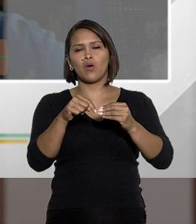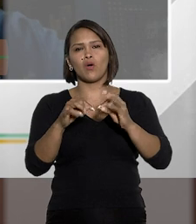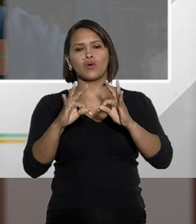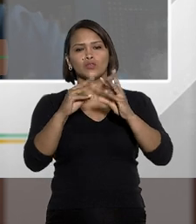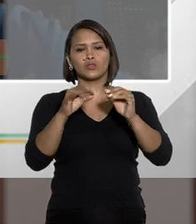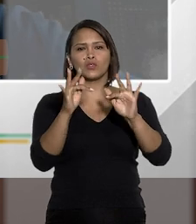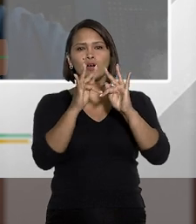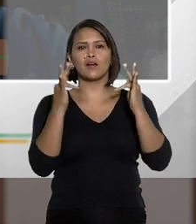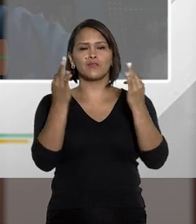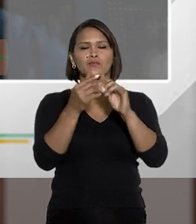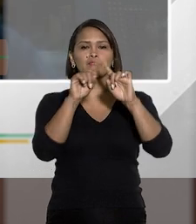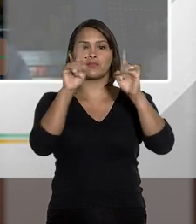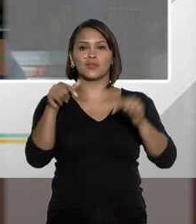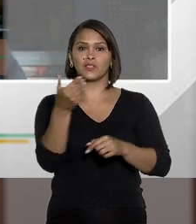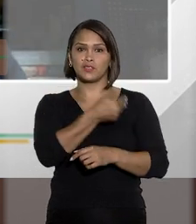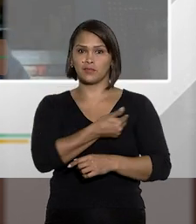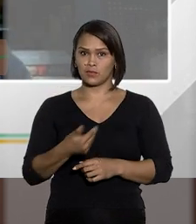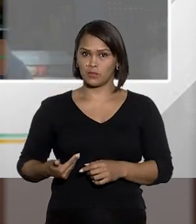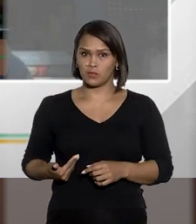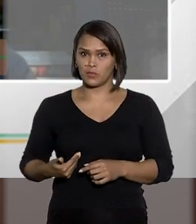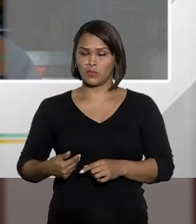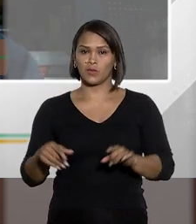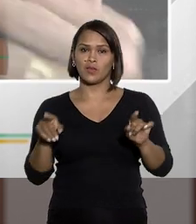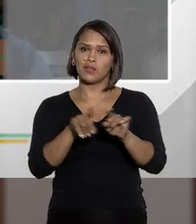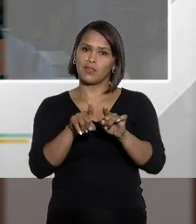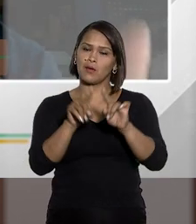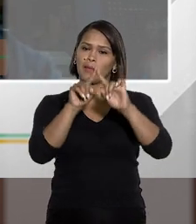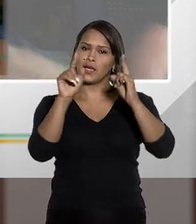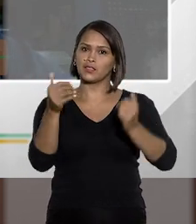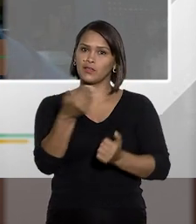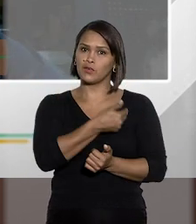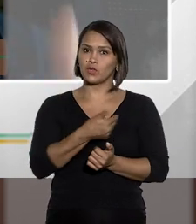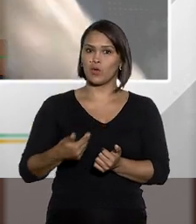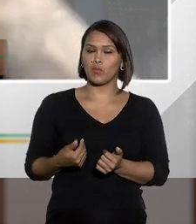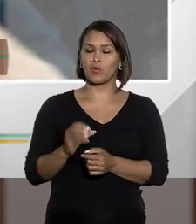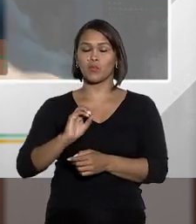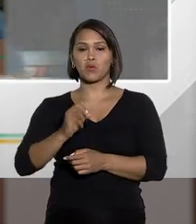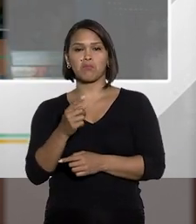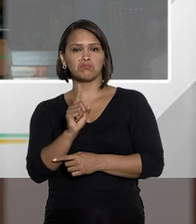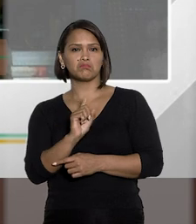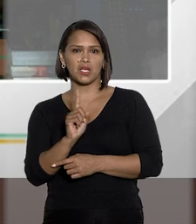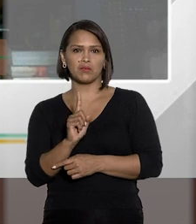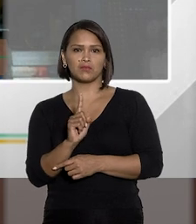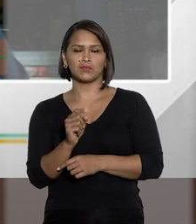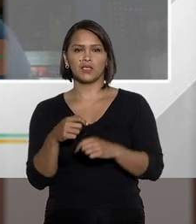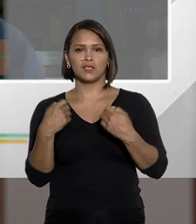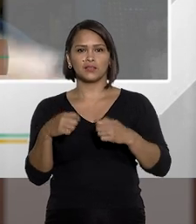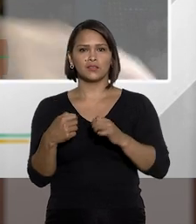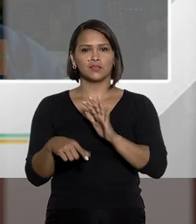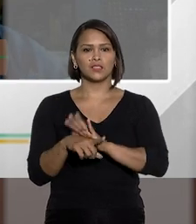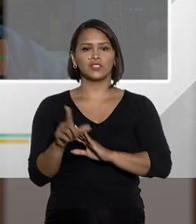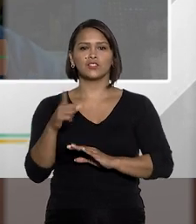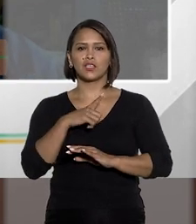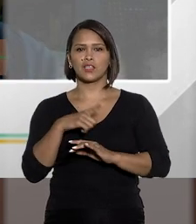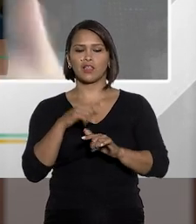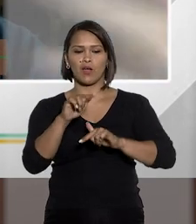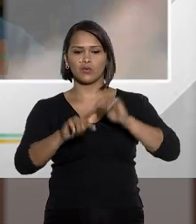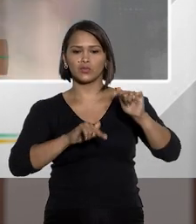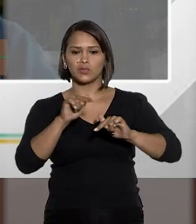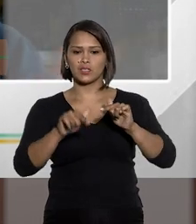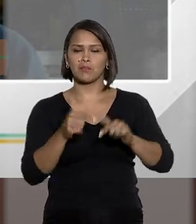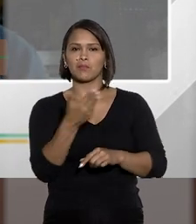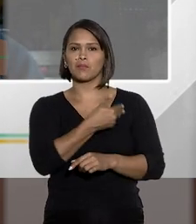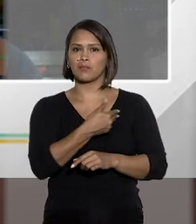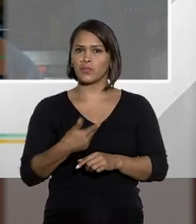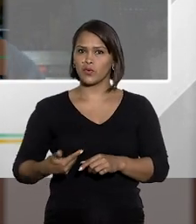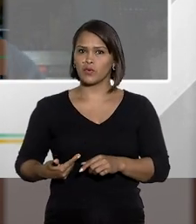a família de servidor público. Aliás, servidor público ou não, desde que exerça